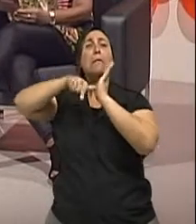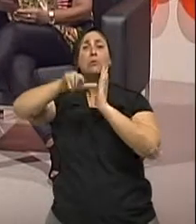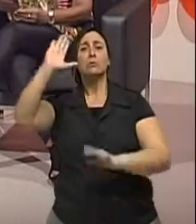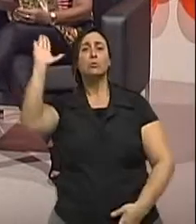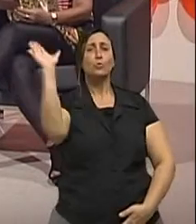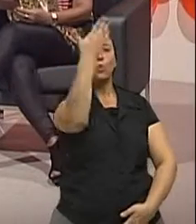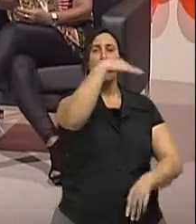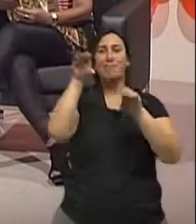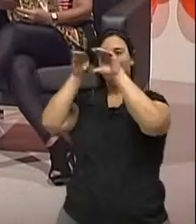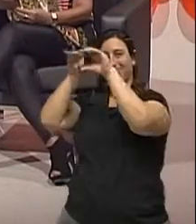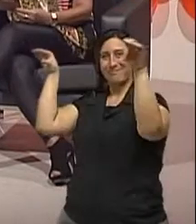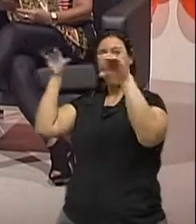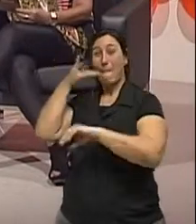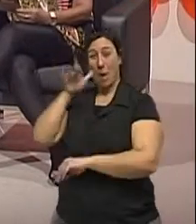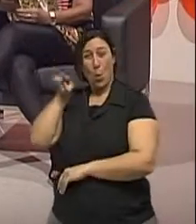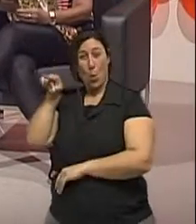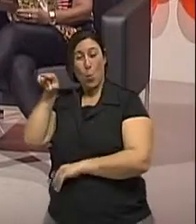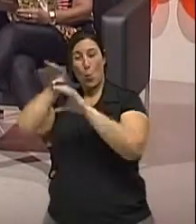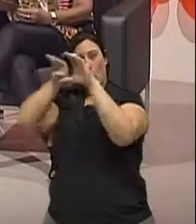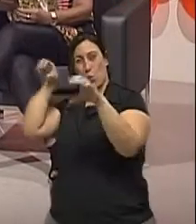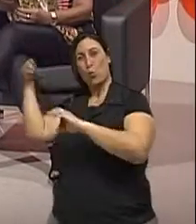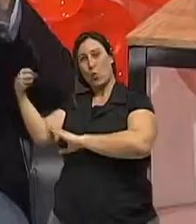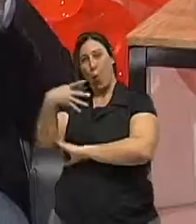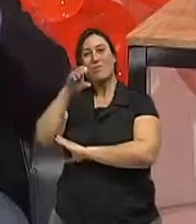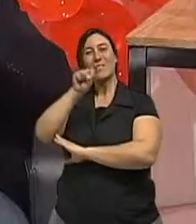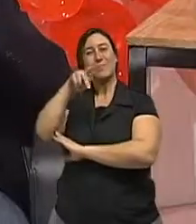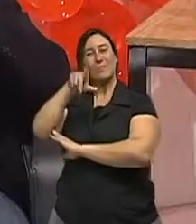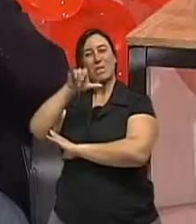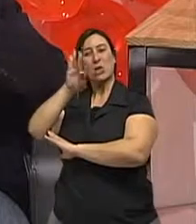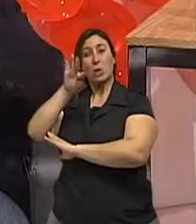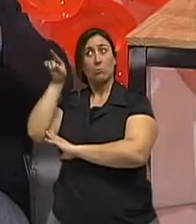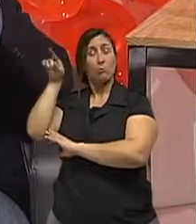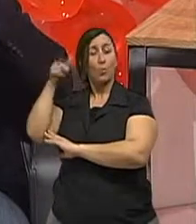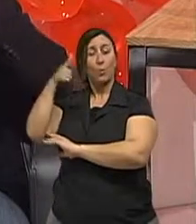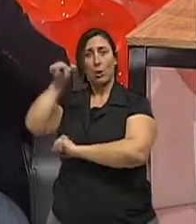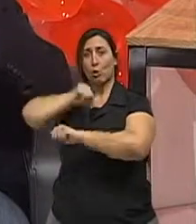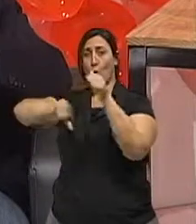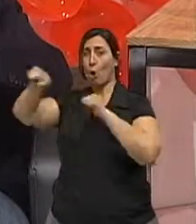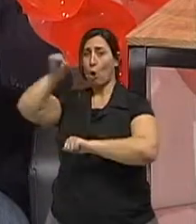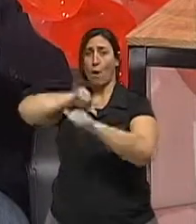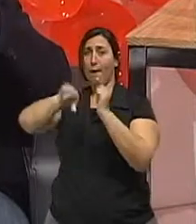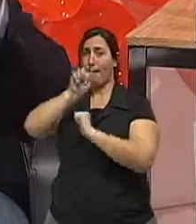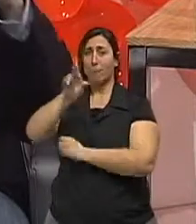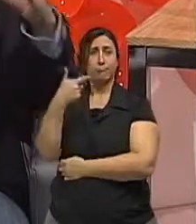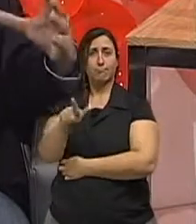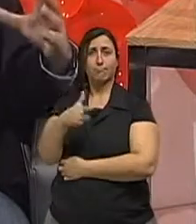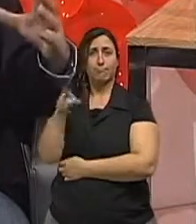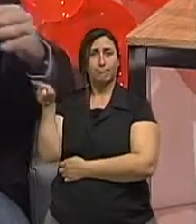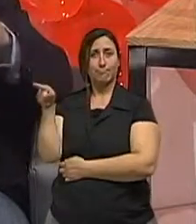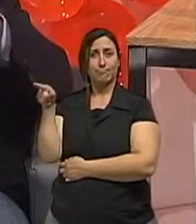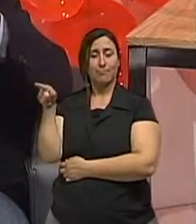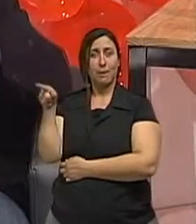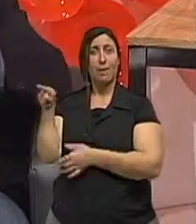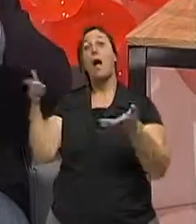split, ele usa o ar, o mesmo ar do ambiente. Agora estão surgindo aparelhos novos, com split,